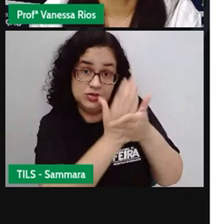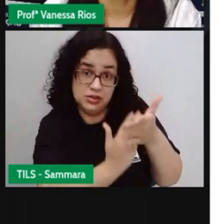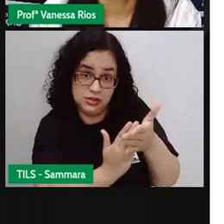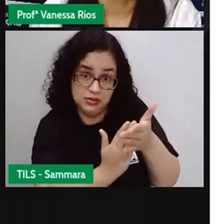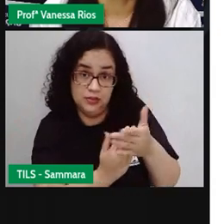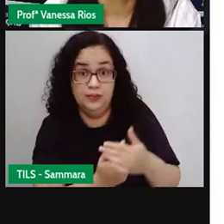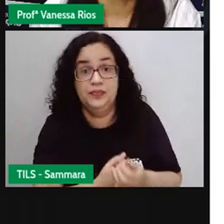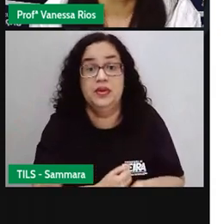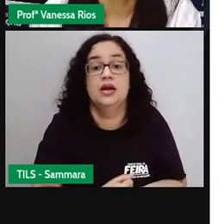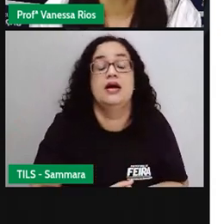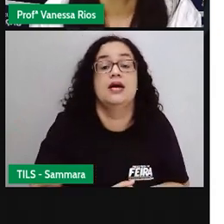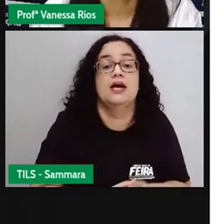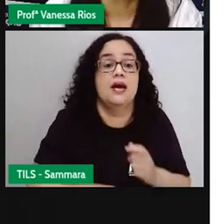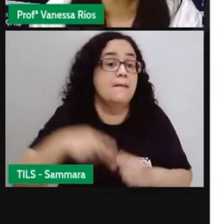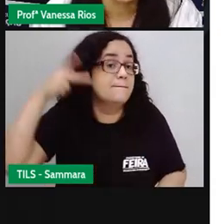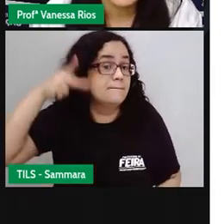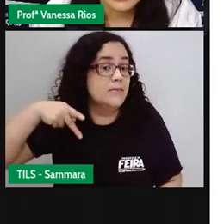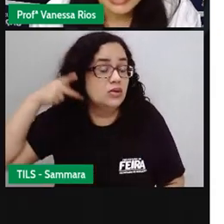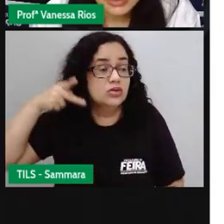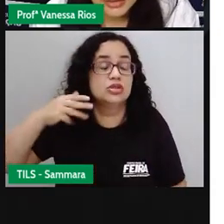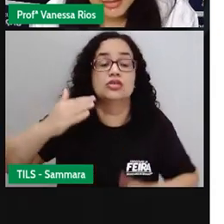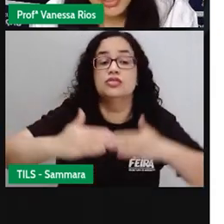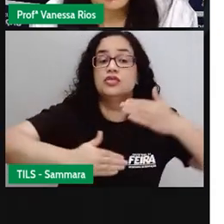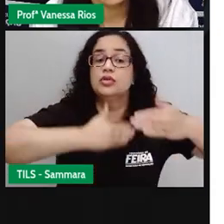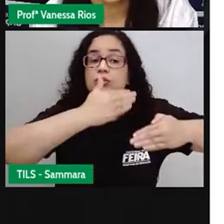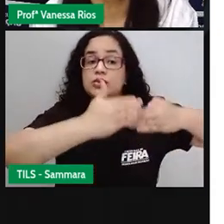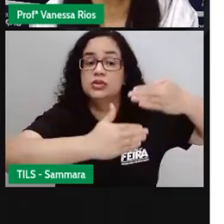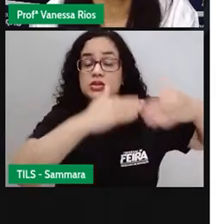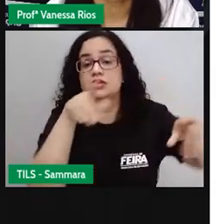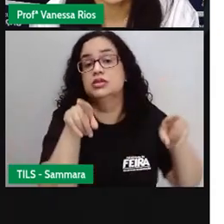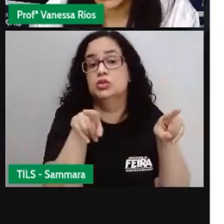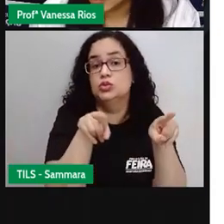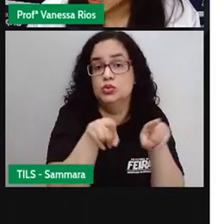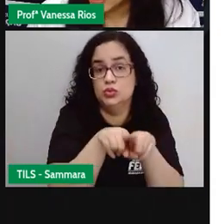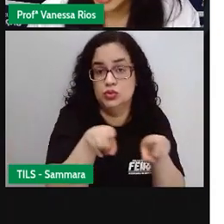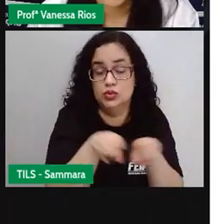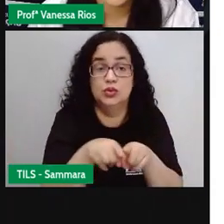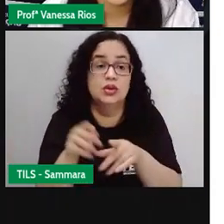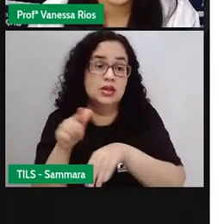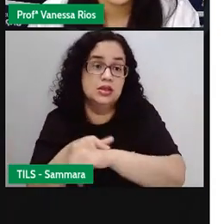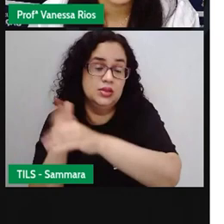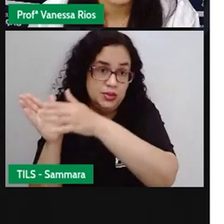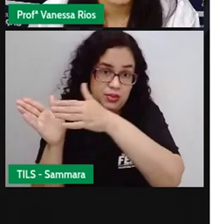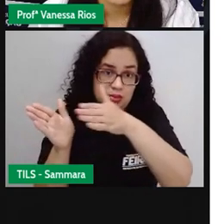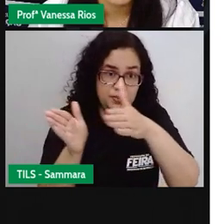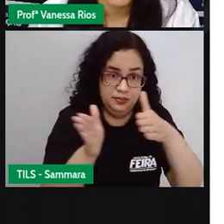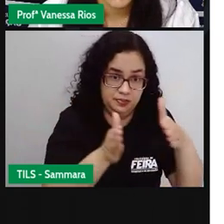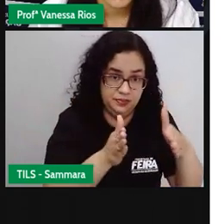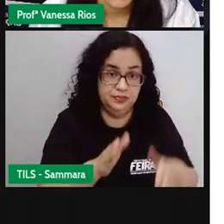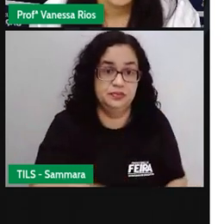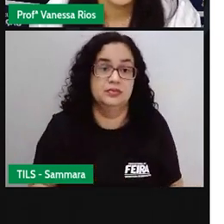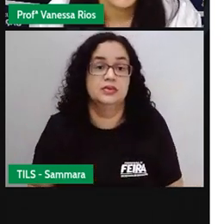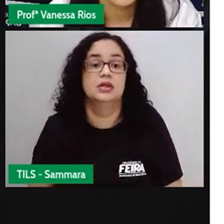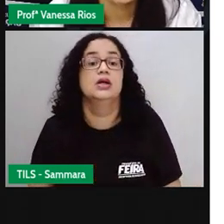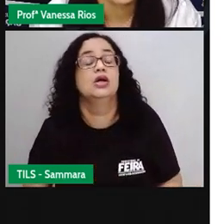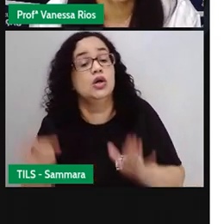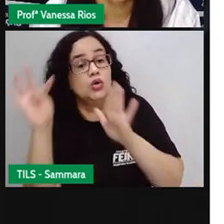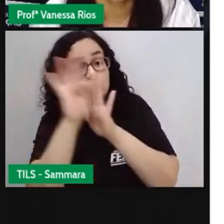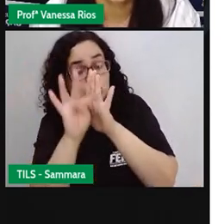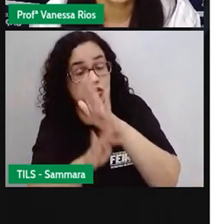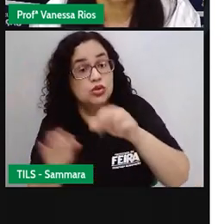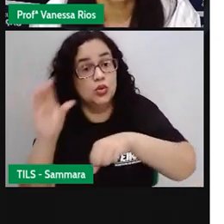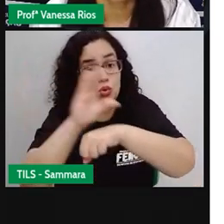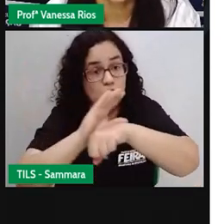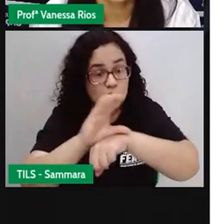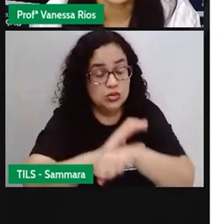administrativa do Brasil é algo que foi mudando também no decorrer do tempo. O texto da